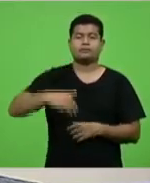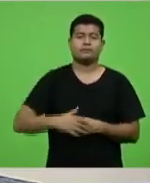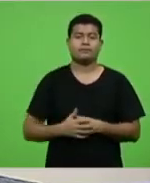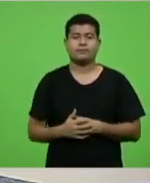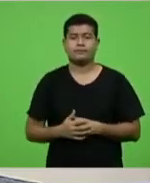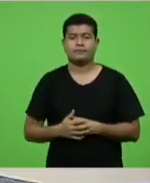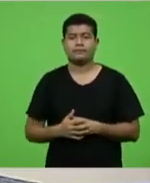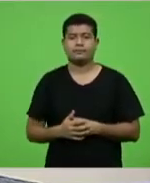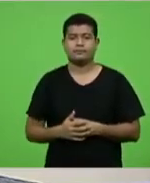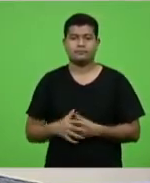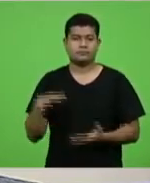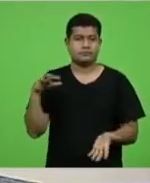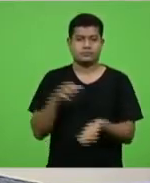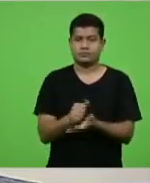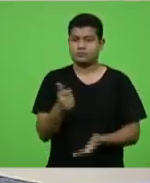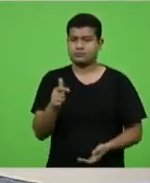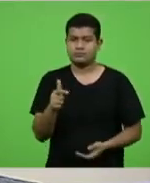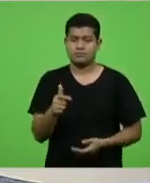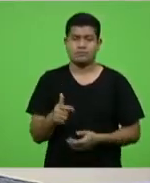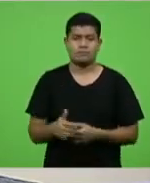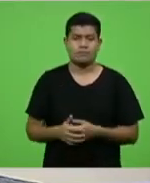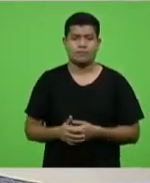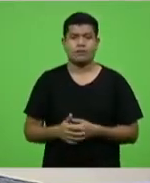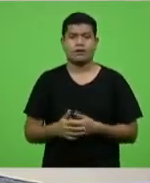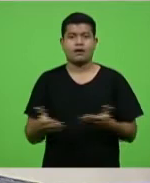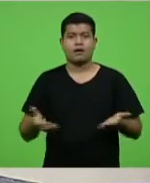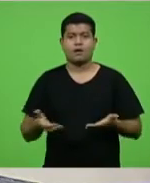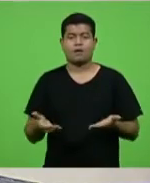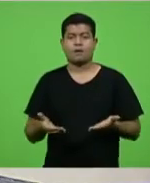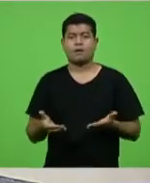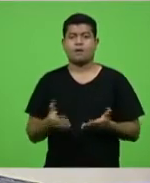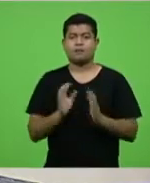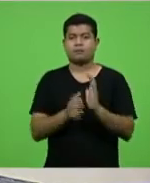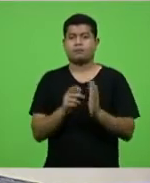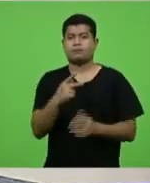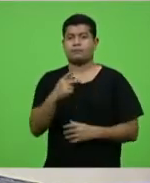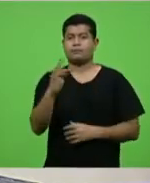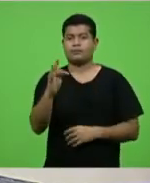Também ninguém fazendo uso da palavra PT, por 6 minutos.